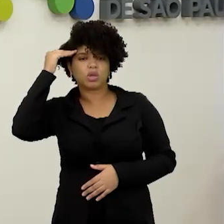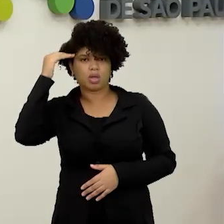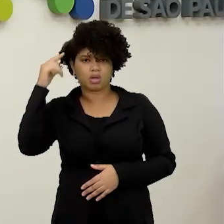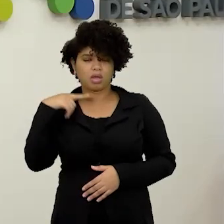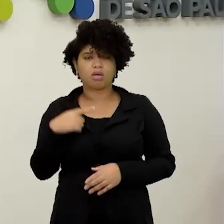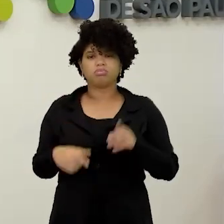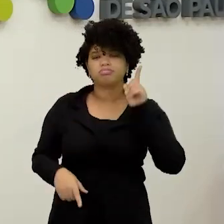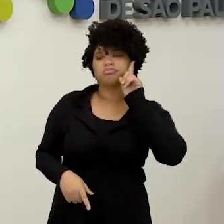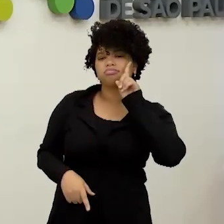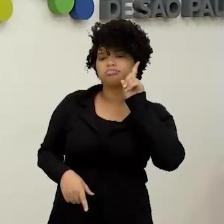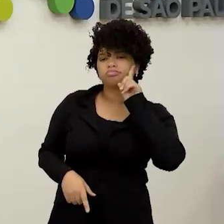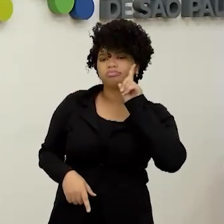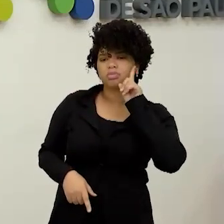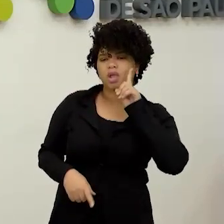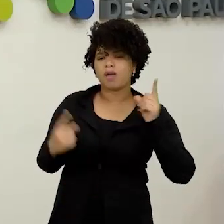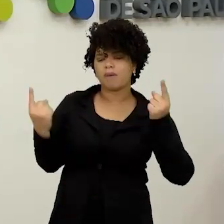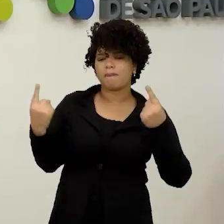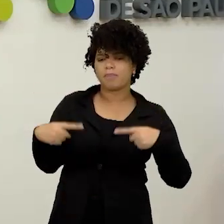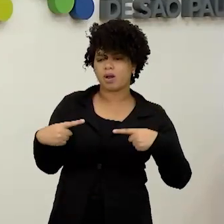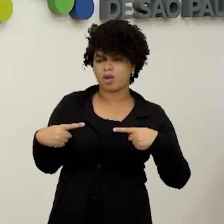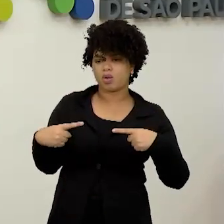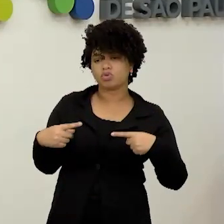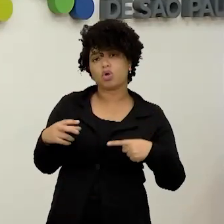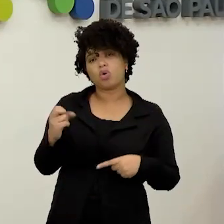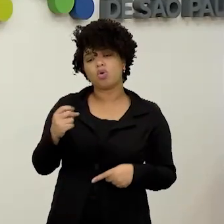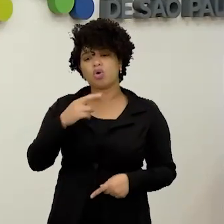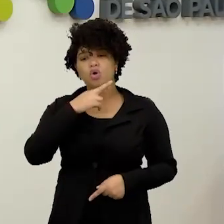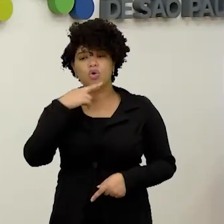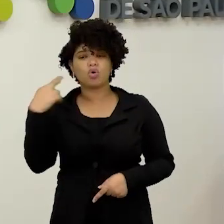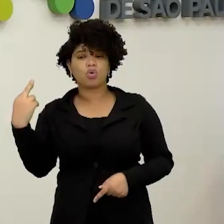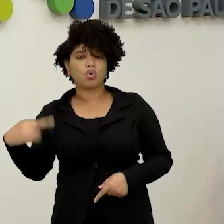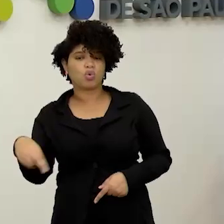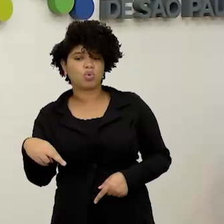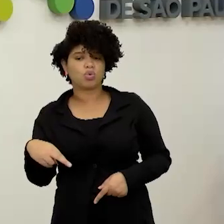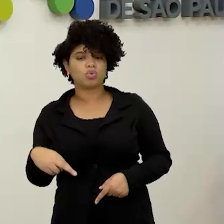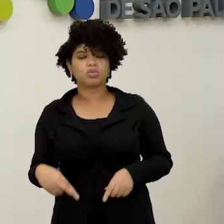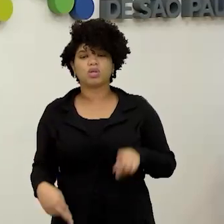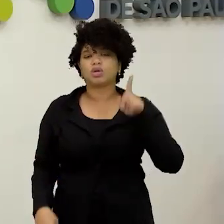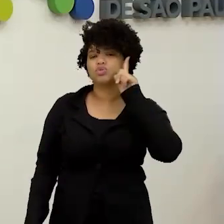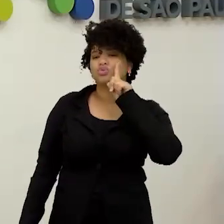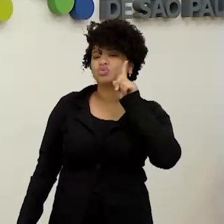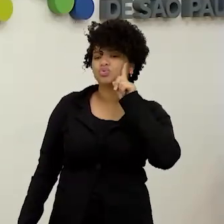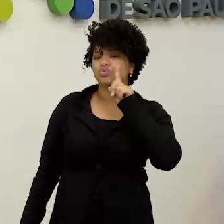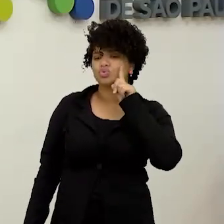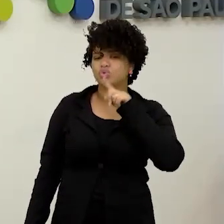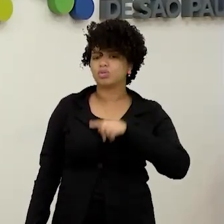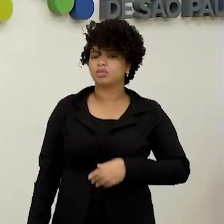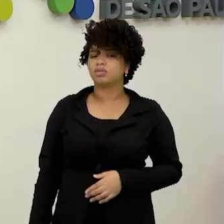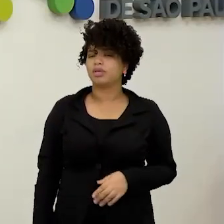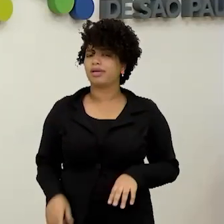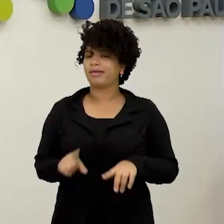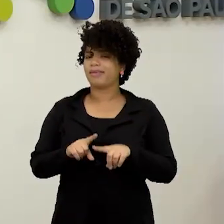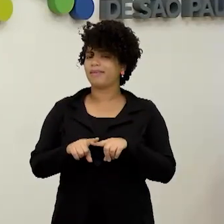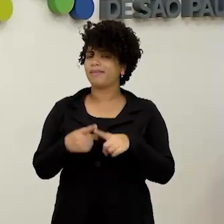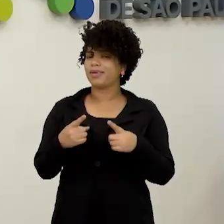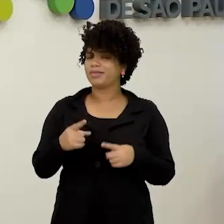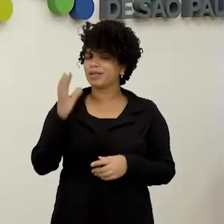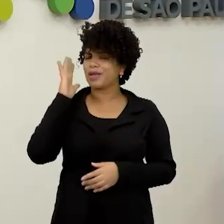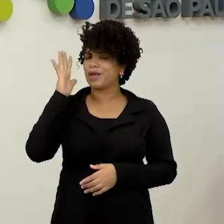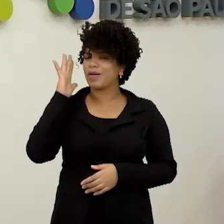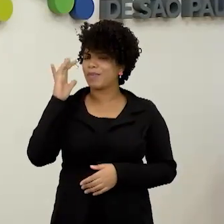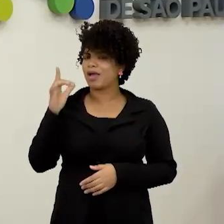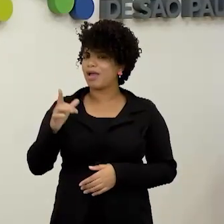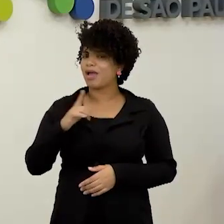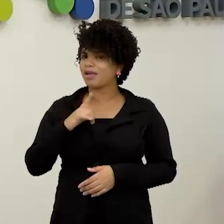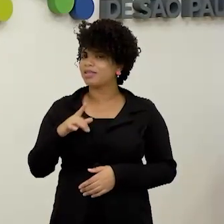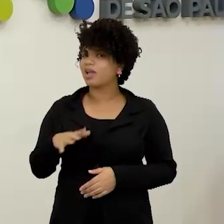representado pelos Estados Unidos muitas vezes, ou a Rússia e os Estados Unidos, mas se a gente for pegar a briga de